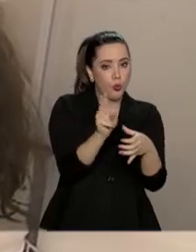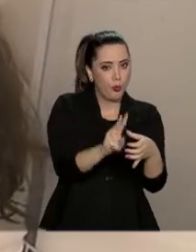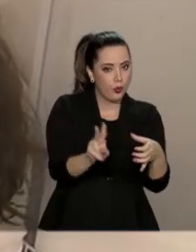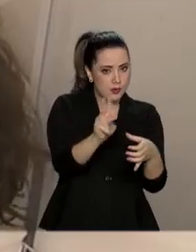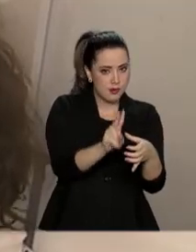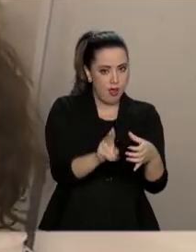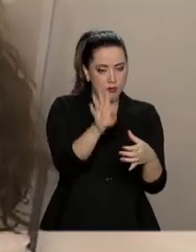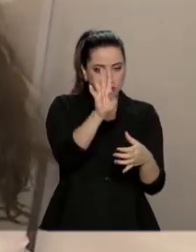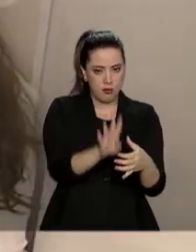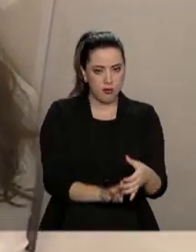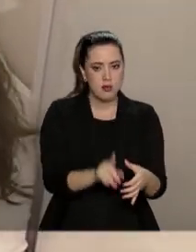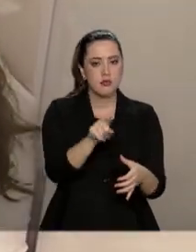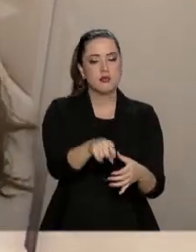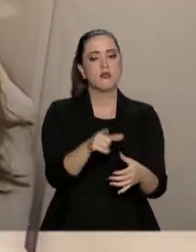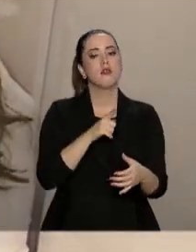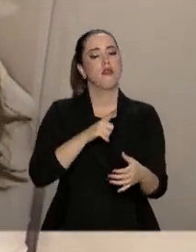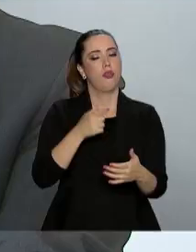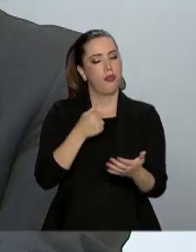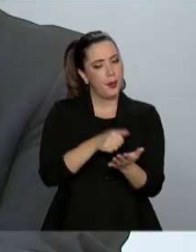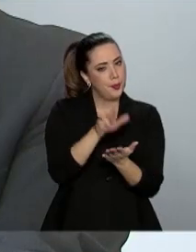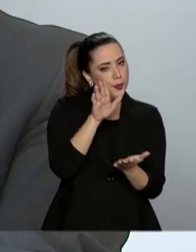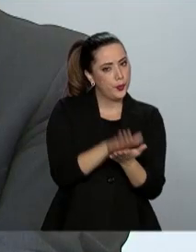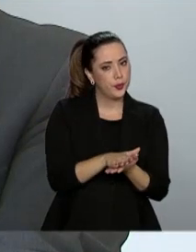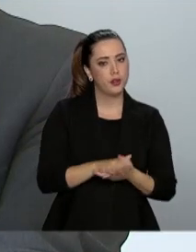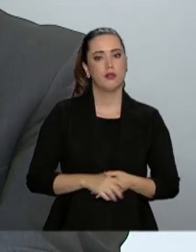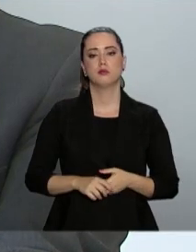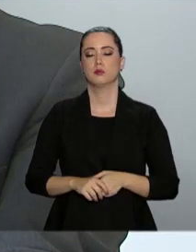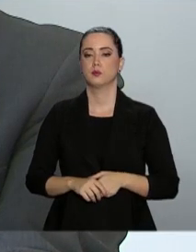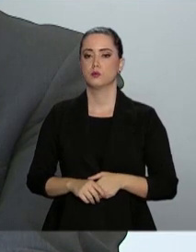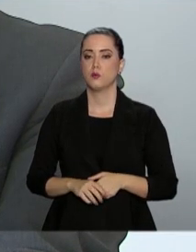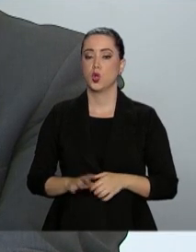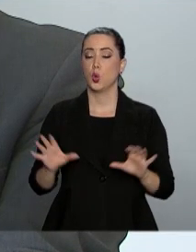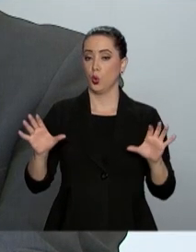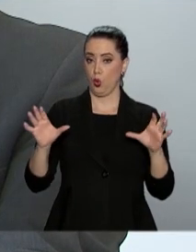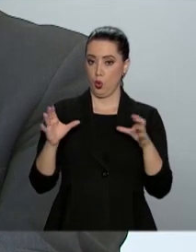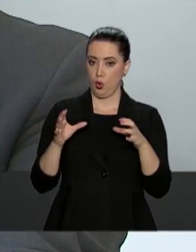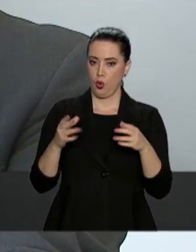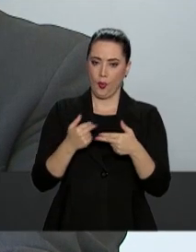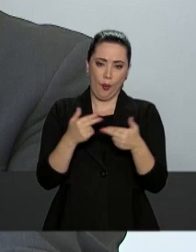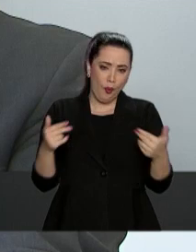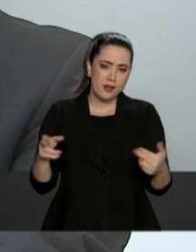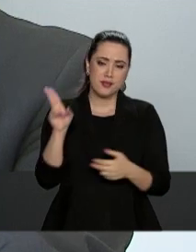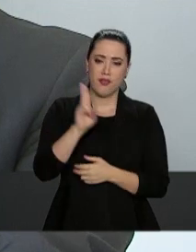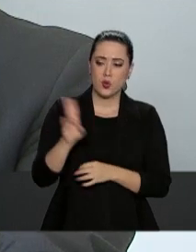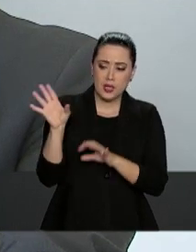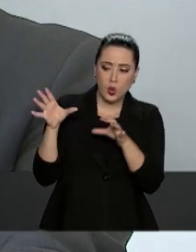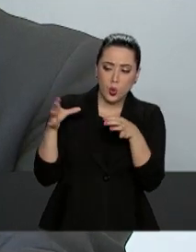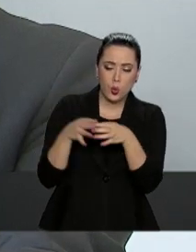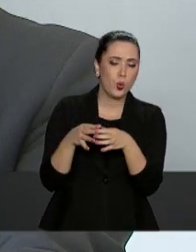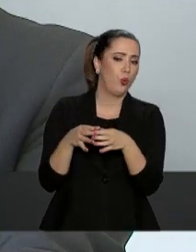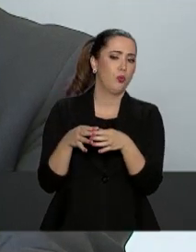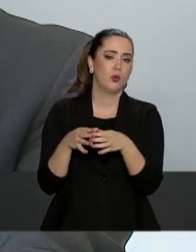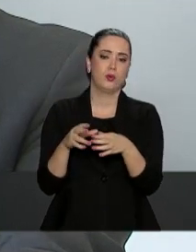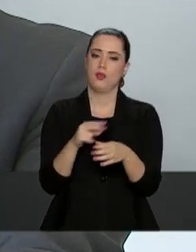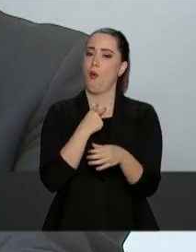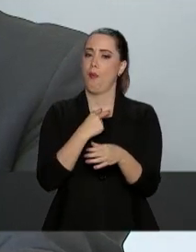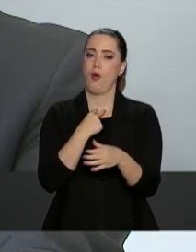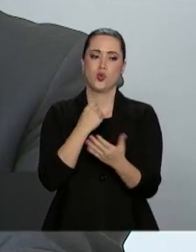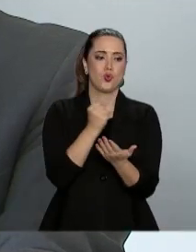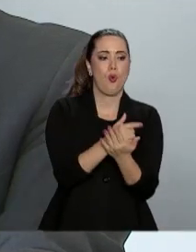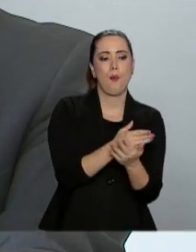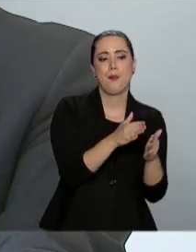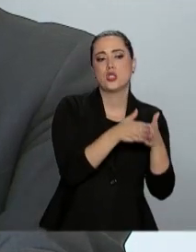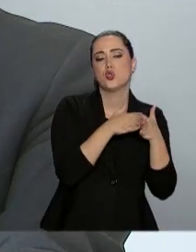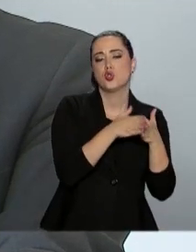acordo com o faturamento da instituição de ensino. Materiais coletivos não devem ser cobrados dos pais.